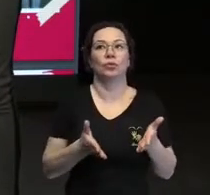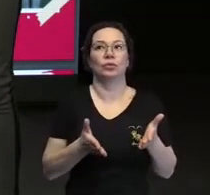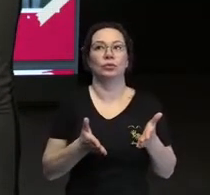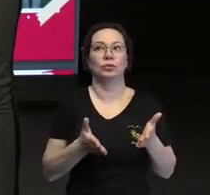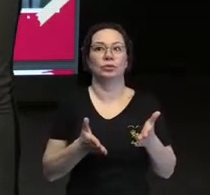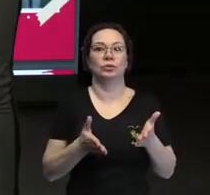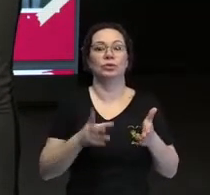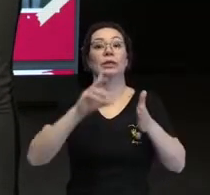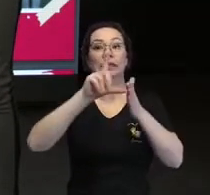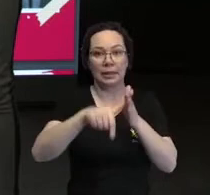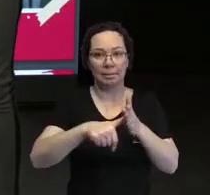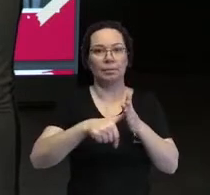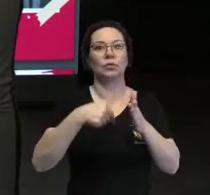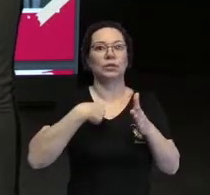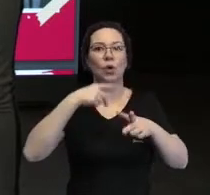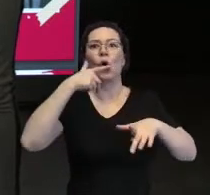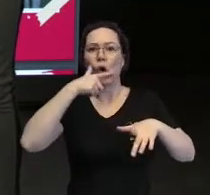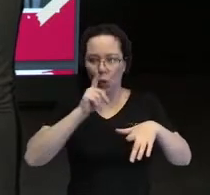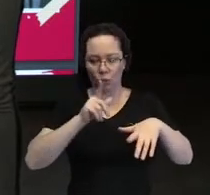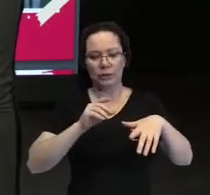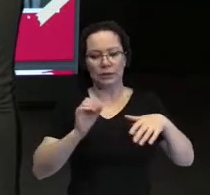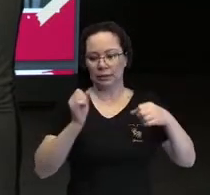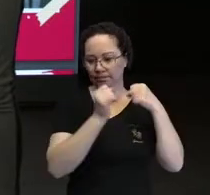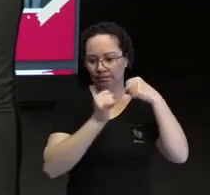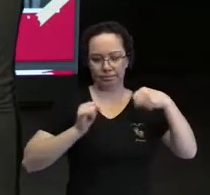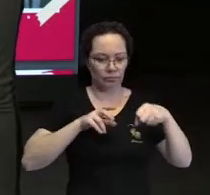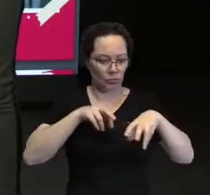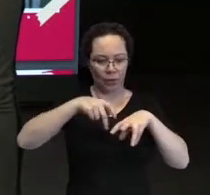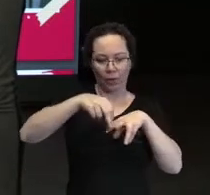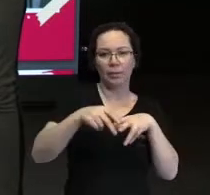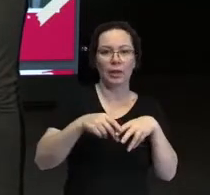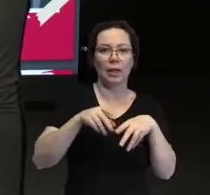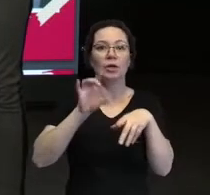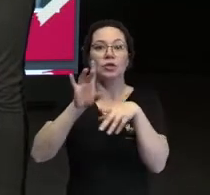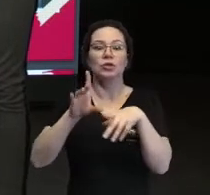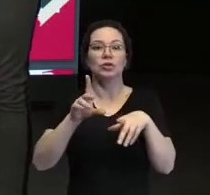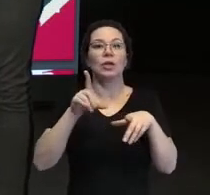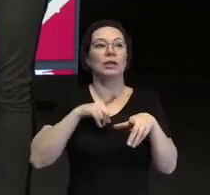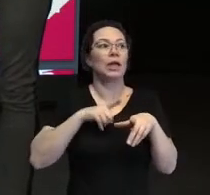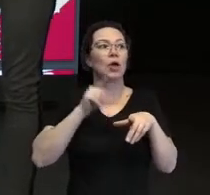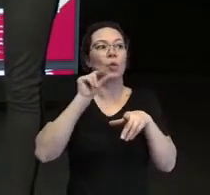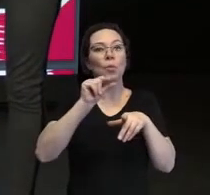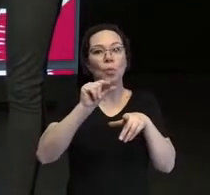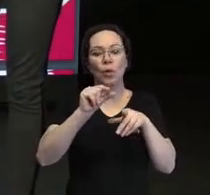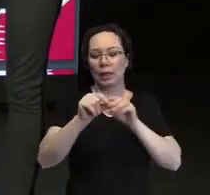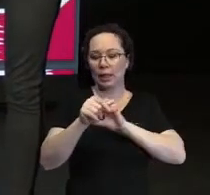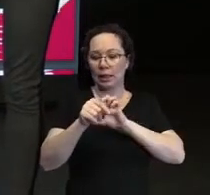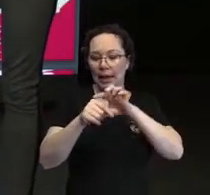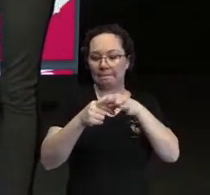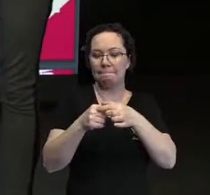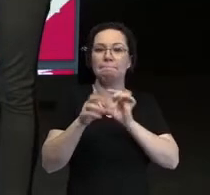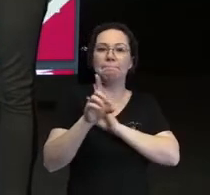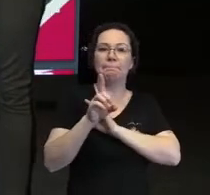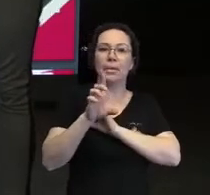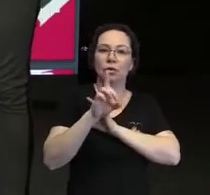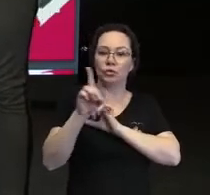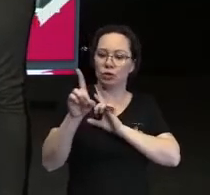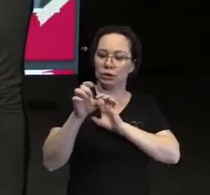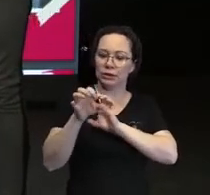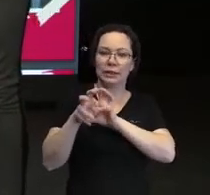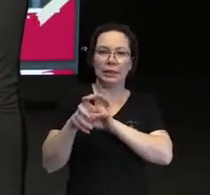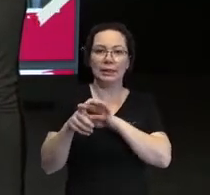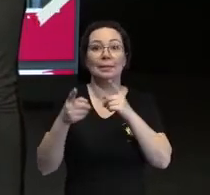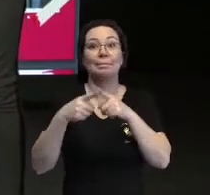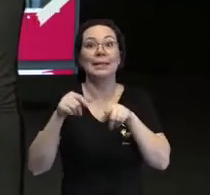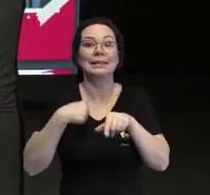após eu recuperar todos os meus movimentos, sobrou apenas uma atrofia na mão direita. Porém, eu sou uma pessoa